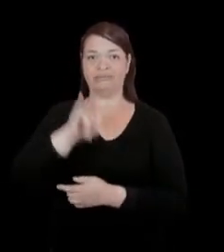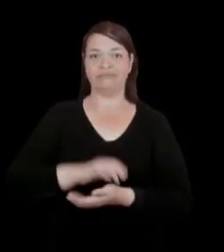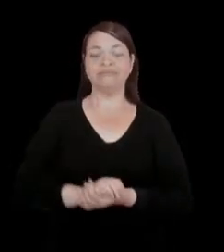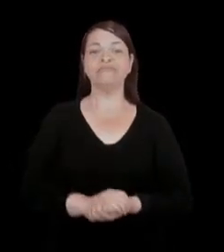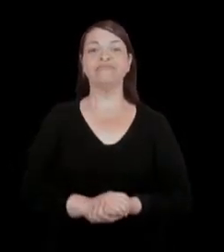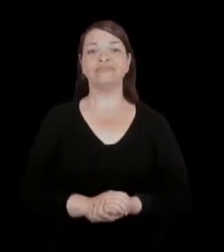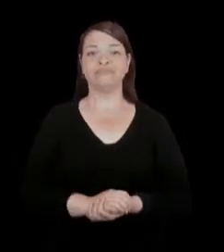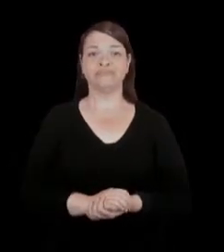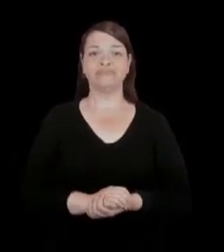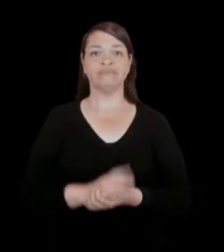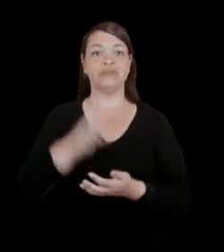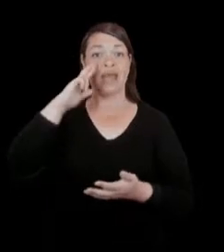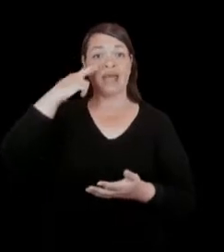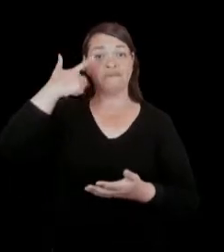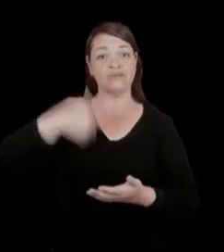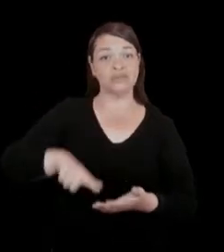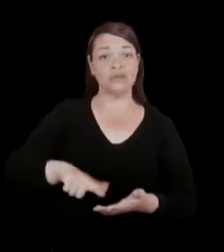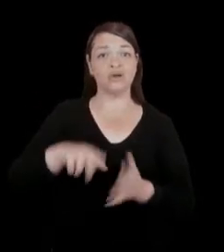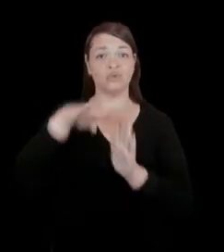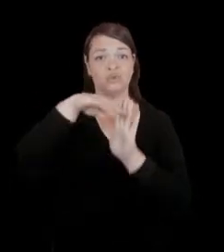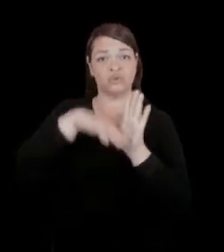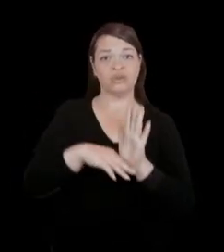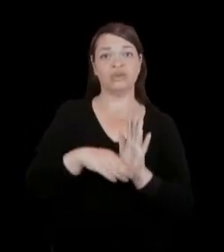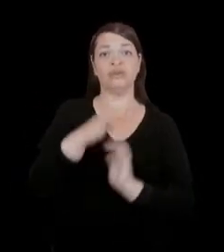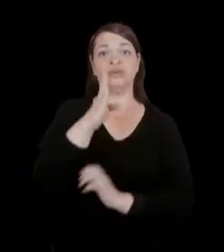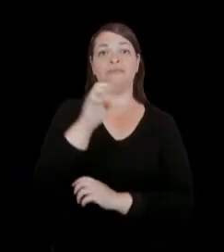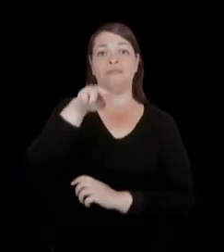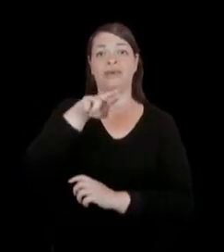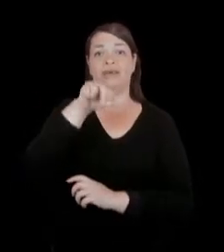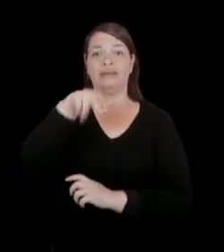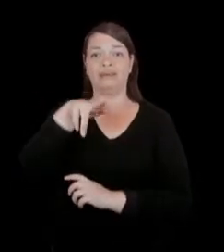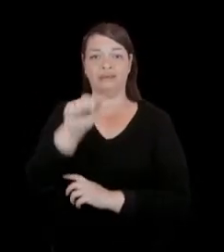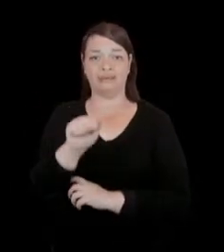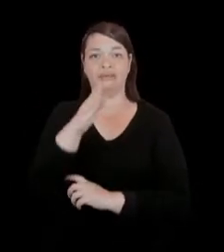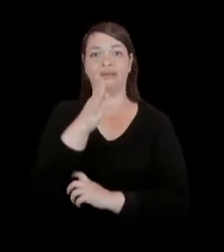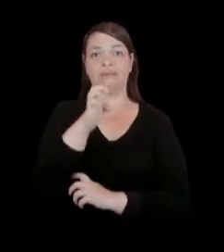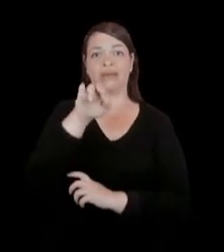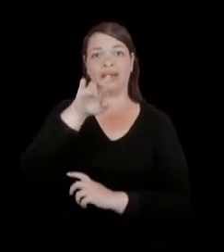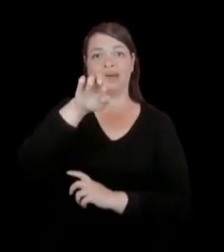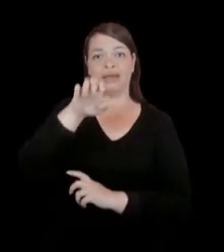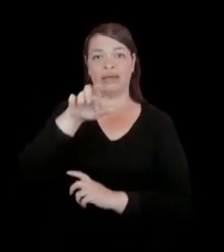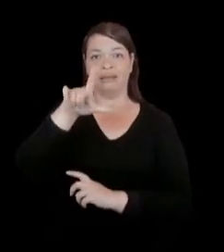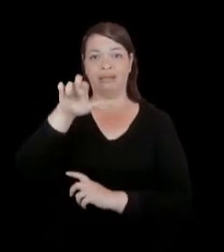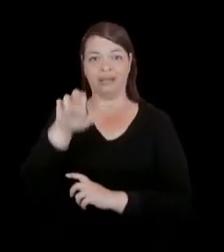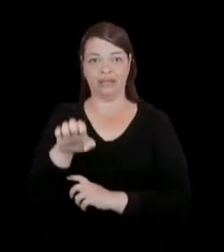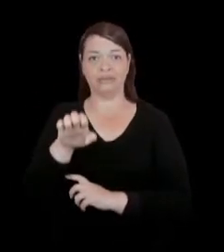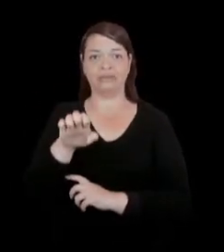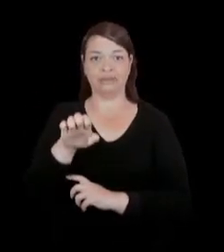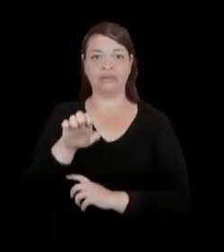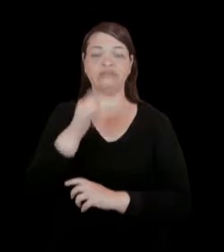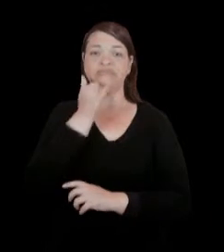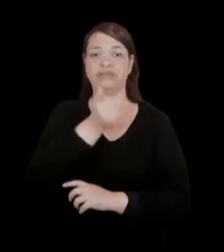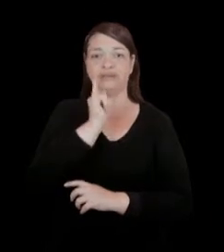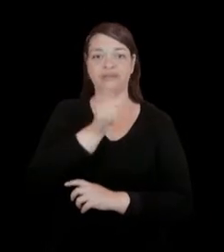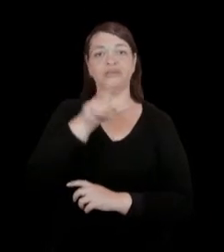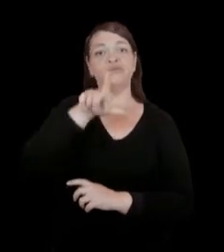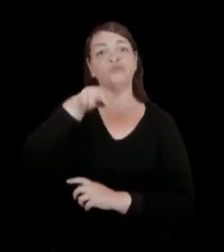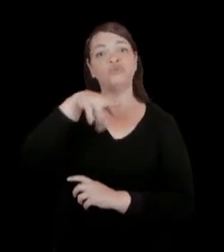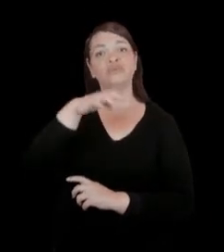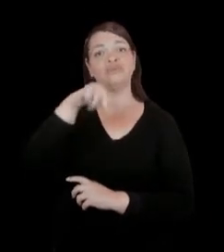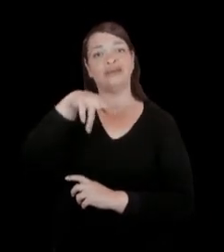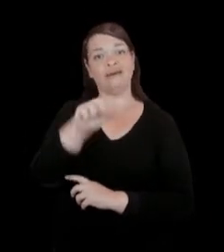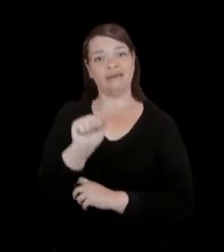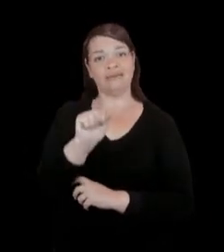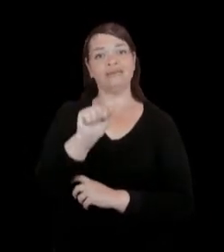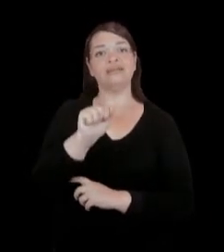Narração, Luciana Monteiro Crepes. Intérprete de libras, Celina Xavier. Legendas,